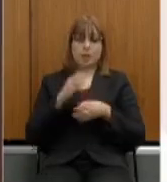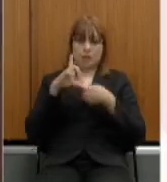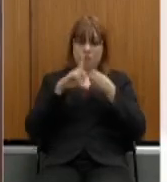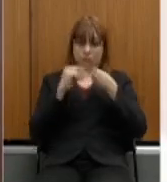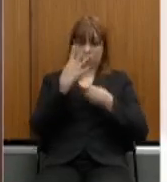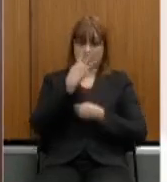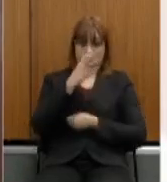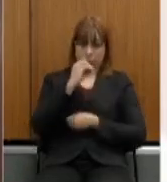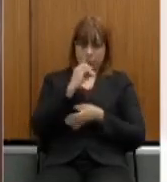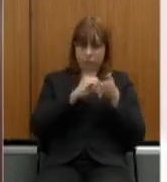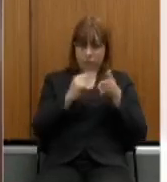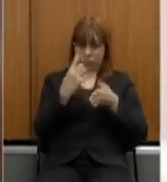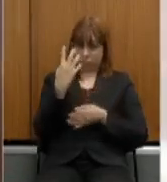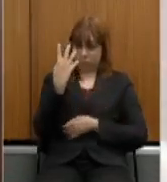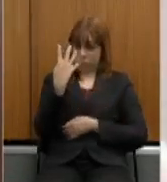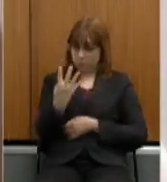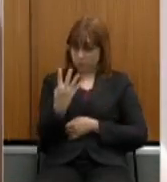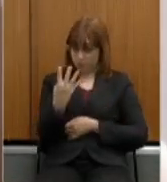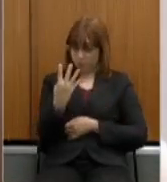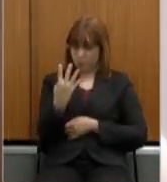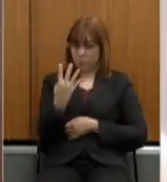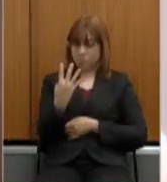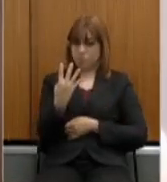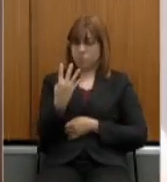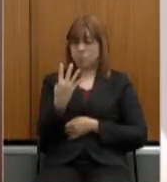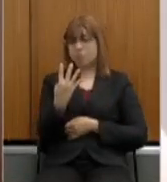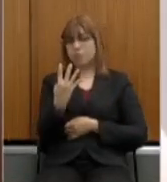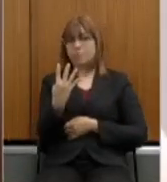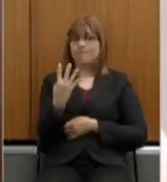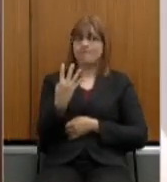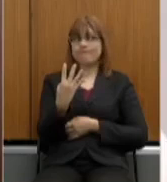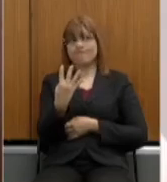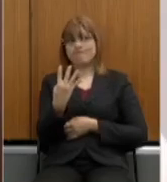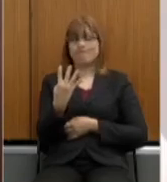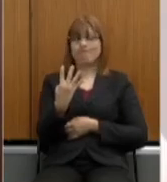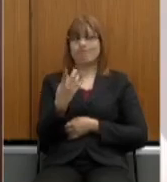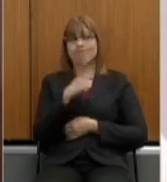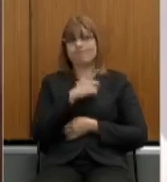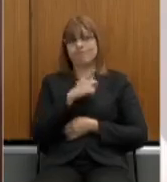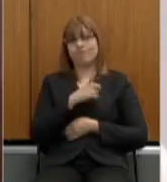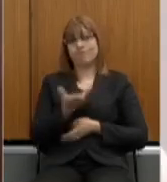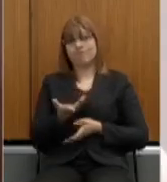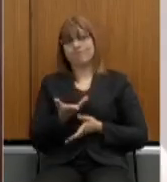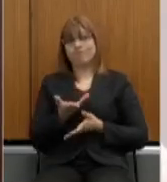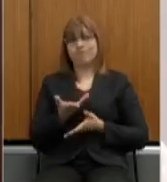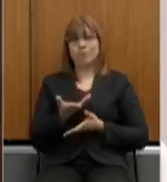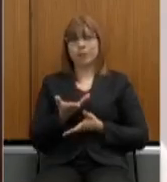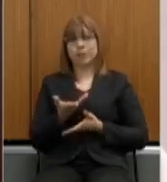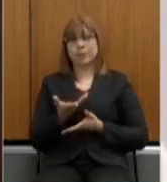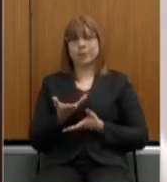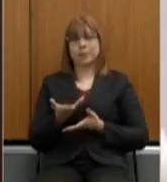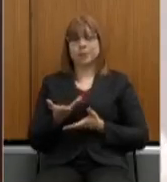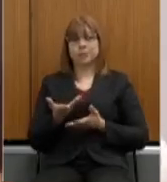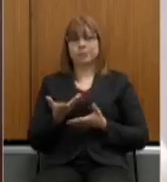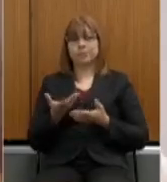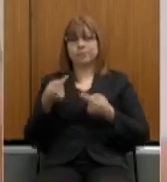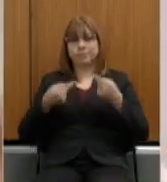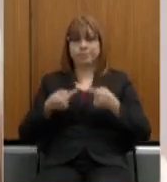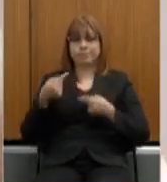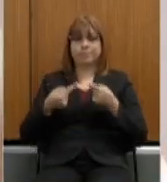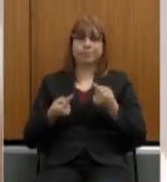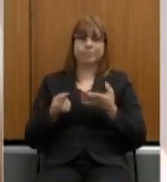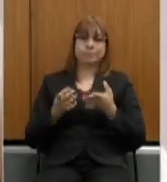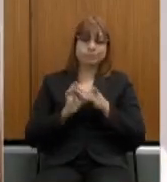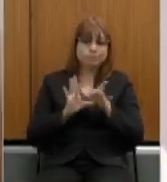parágrafo 4º, foi uma das maiores embates que nós tivemos com relação a essa questão sobre o solta-prende